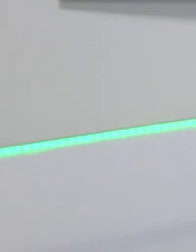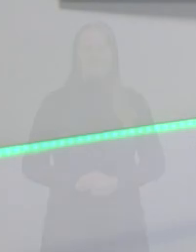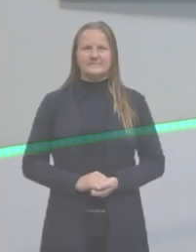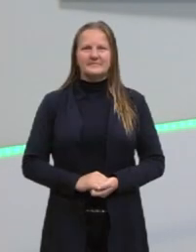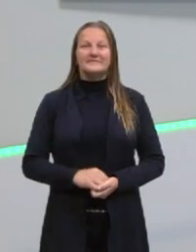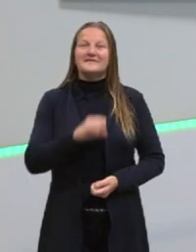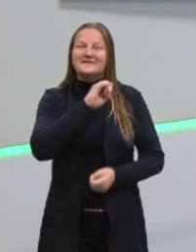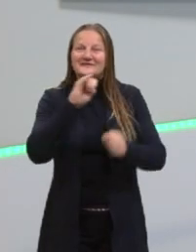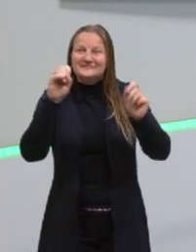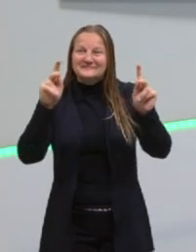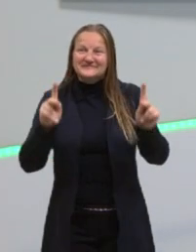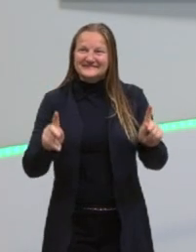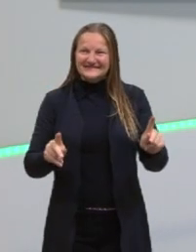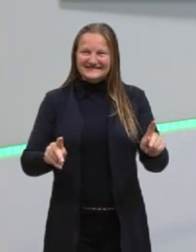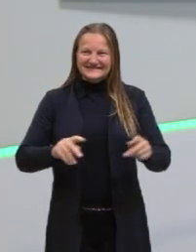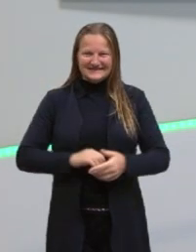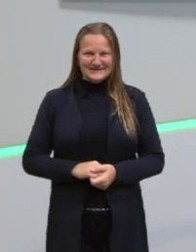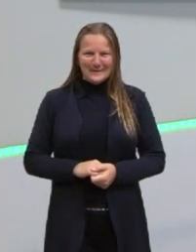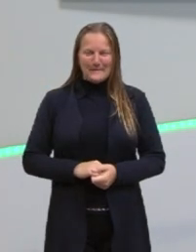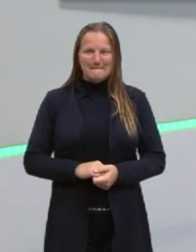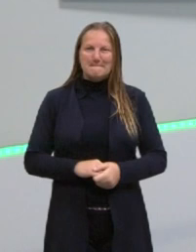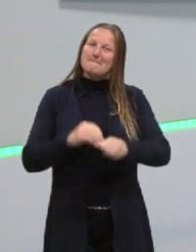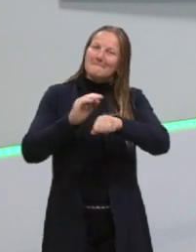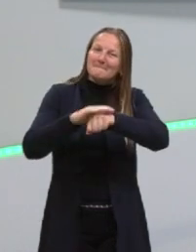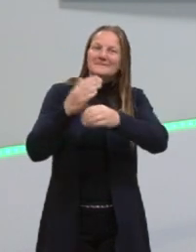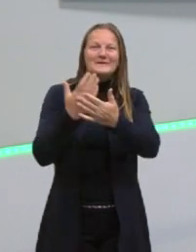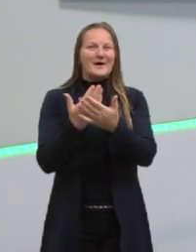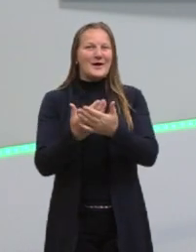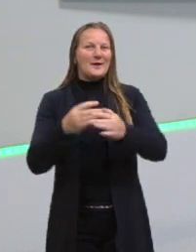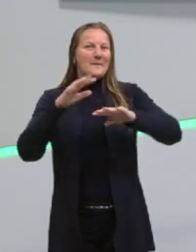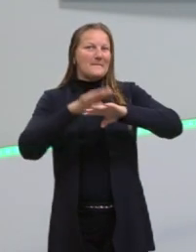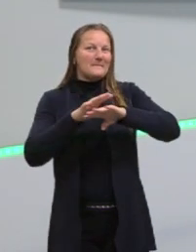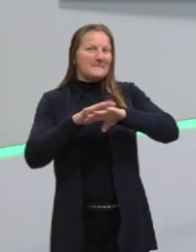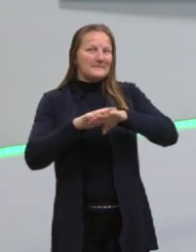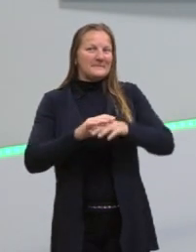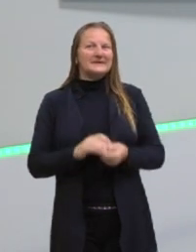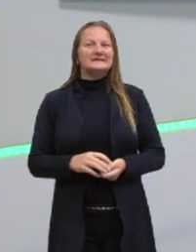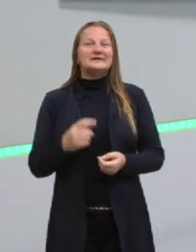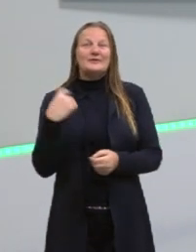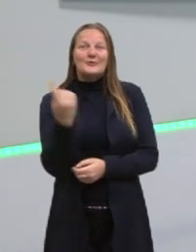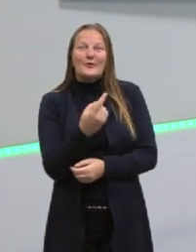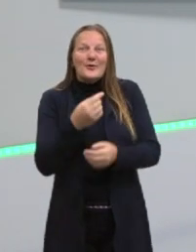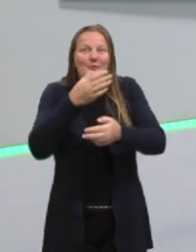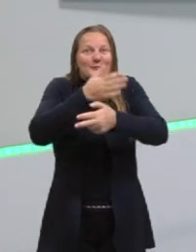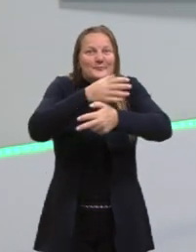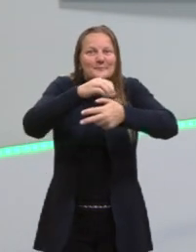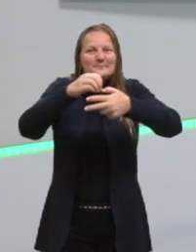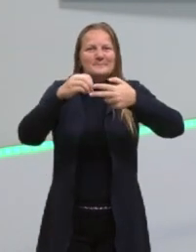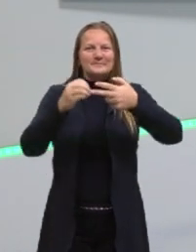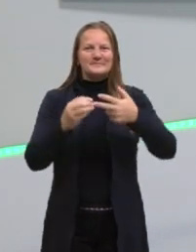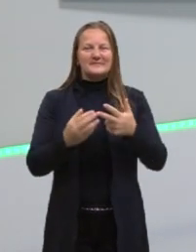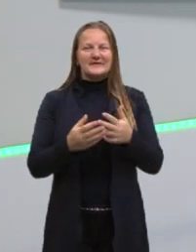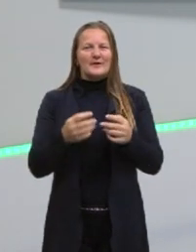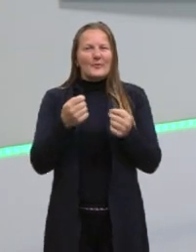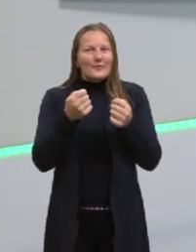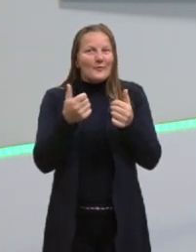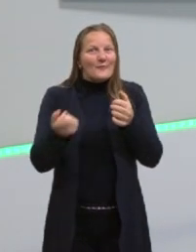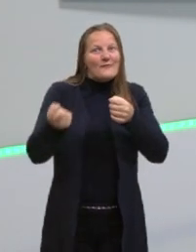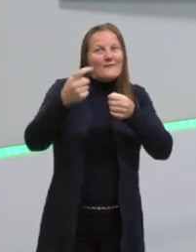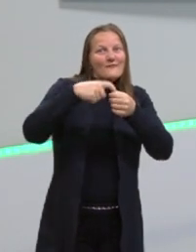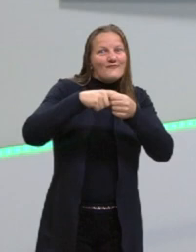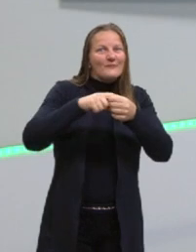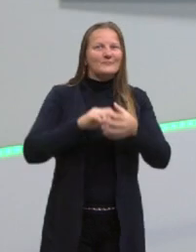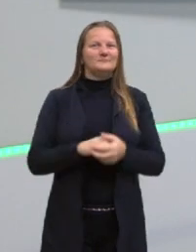Oi, oi pessoas! Mais uma aula de matemática aí do nosso pré-ENEM. Já estamos de volta.